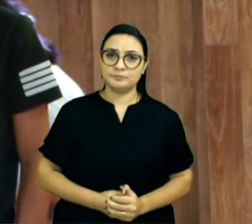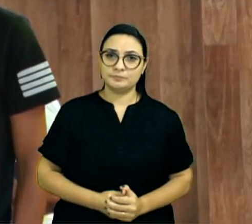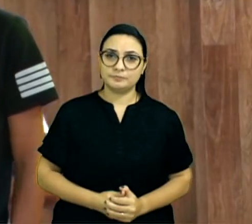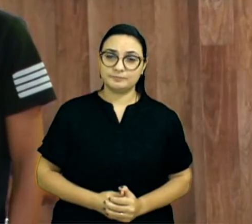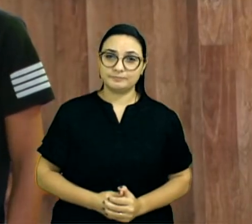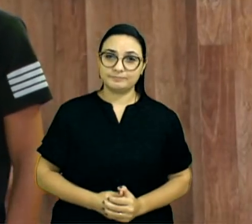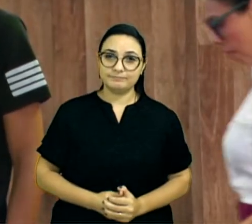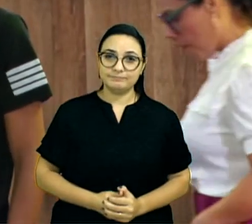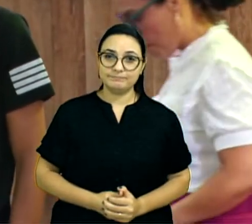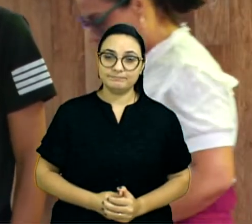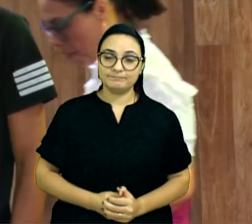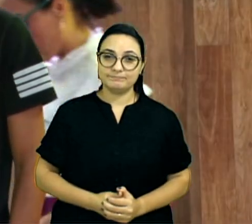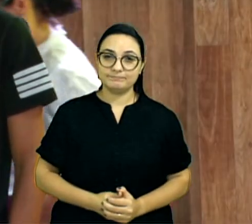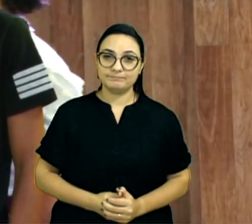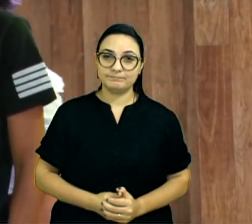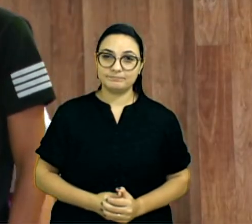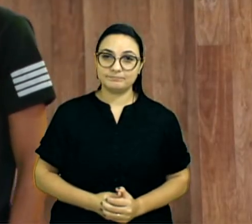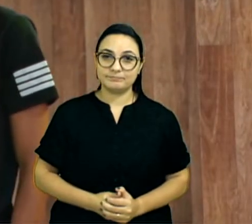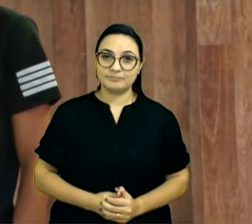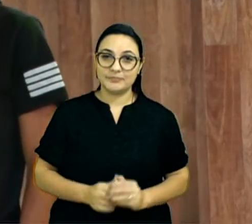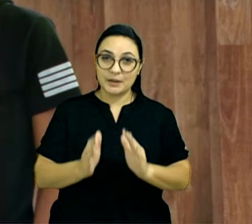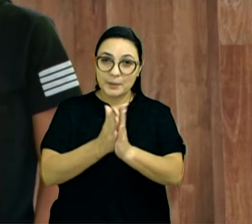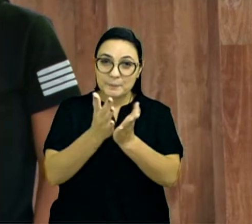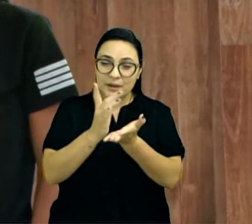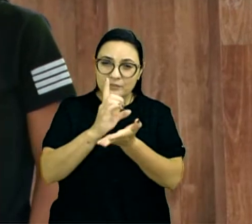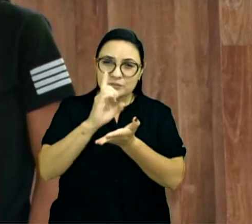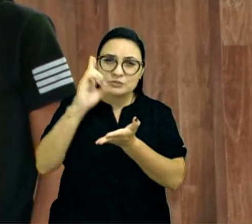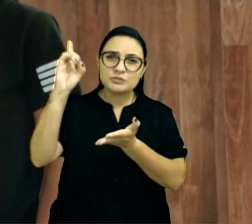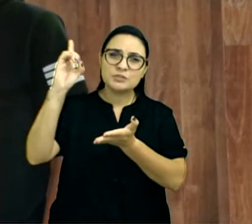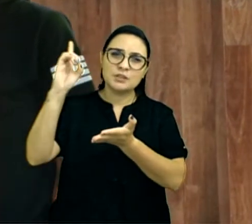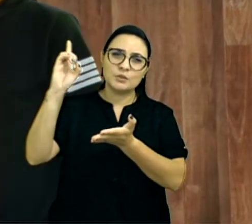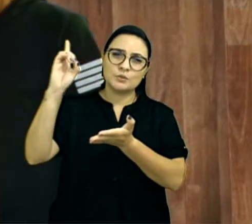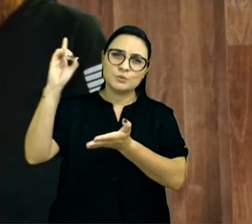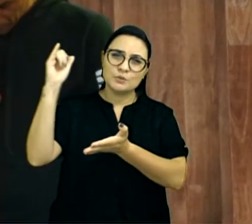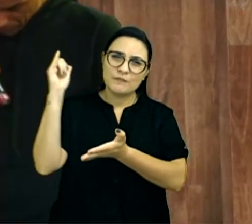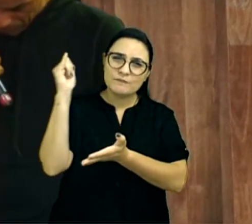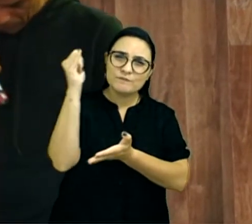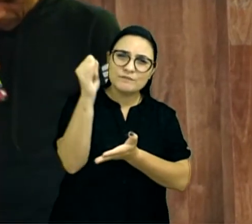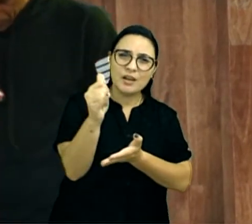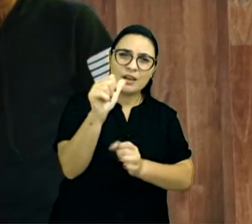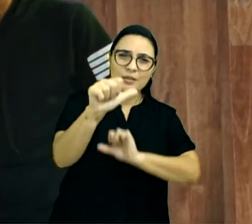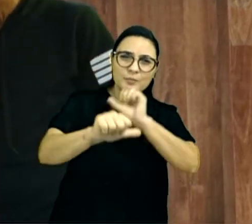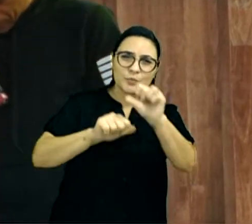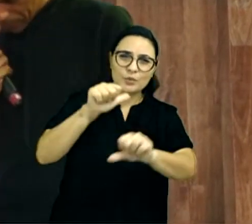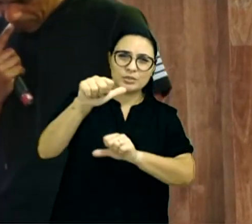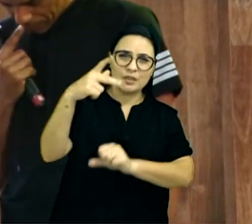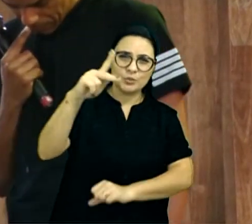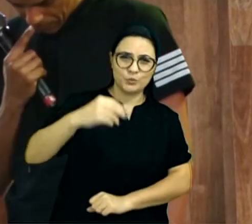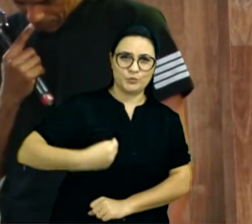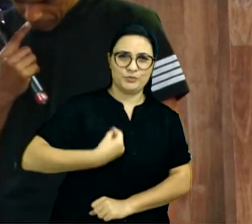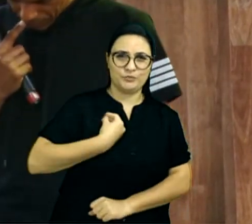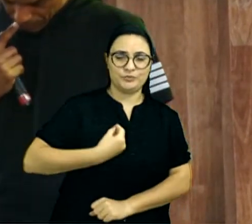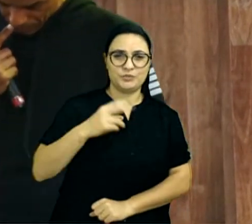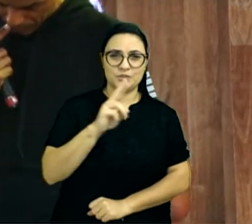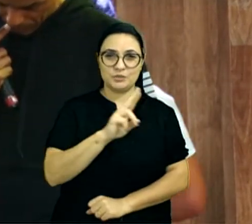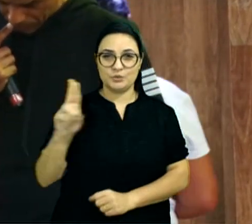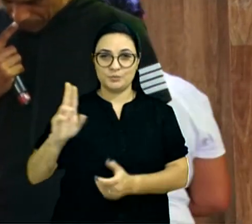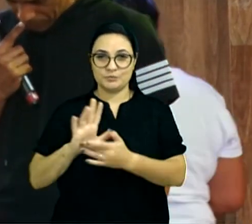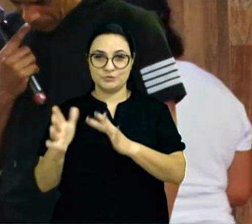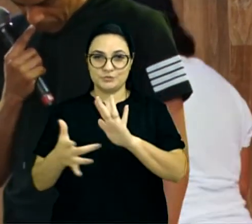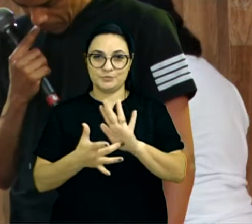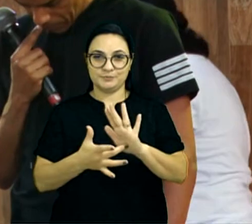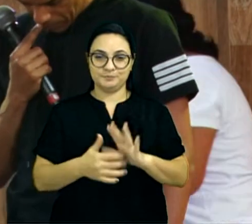oh meu irmão, que a palavra de Deus, realmente, mudar a tua vida, no nome, de Jesus,